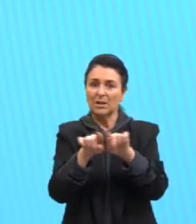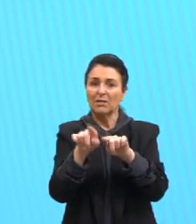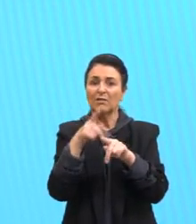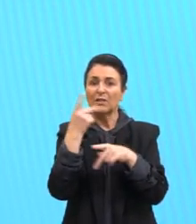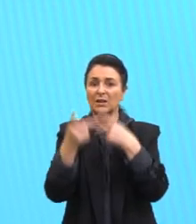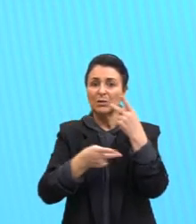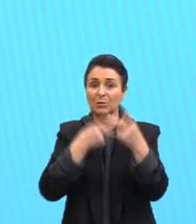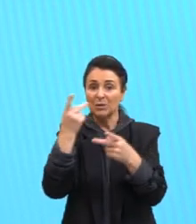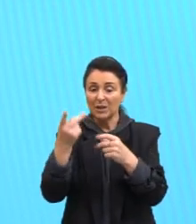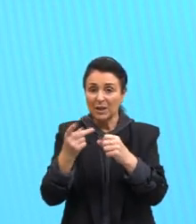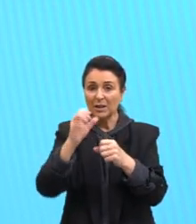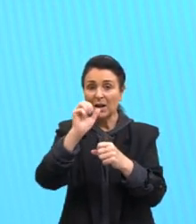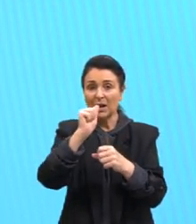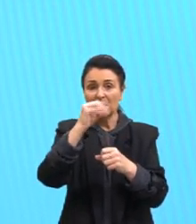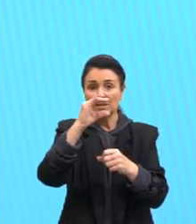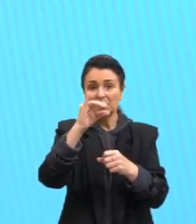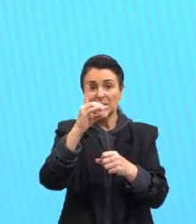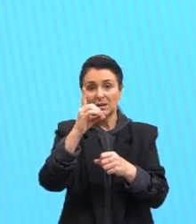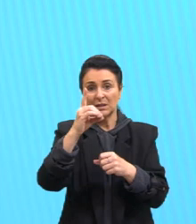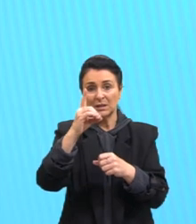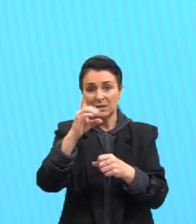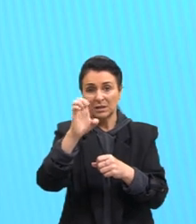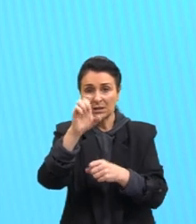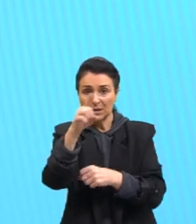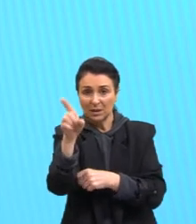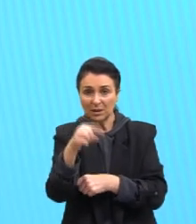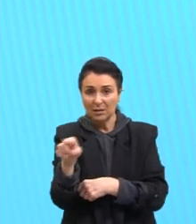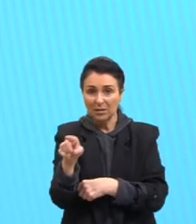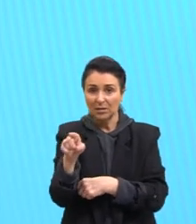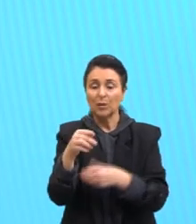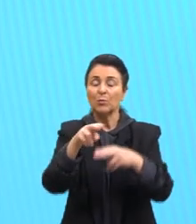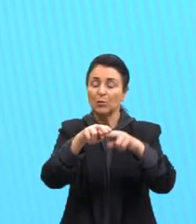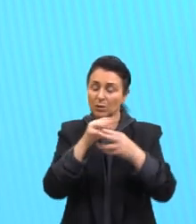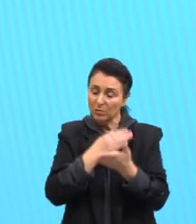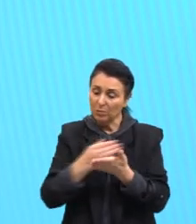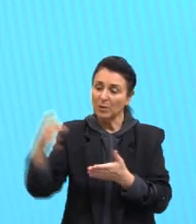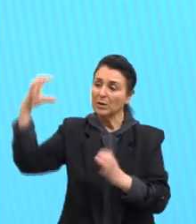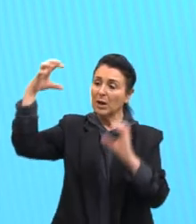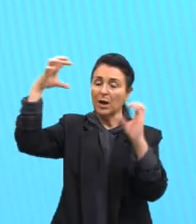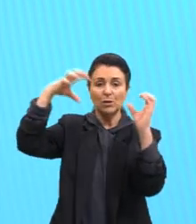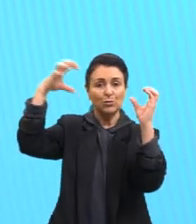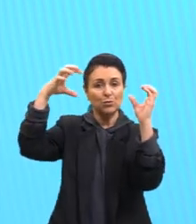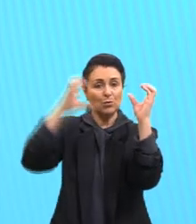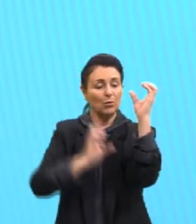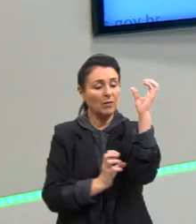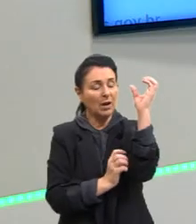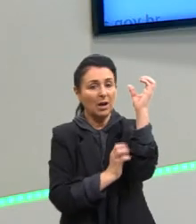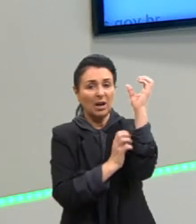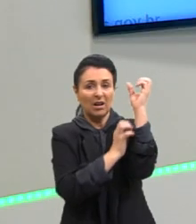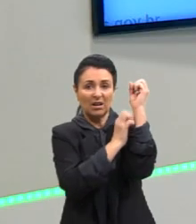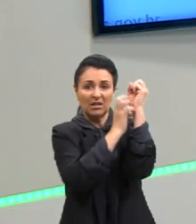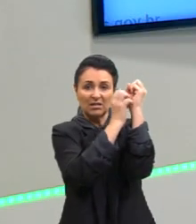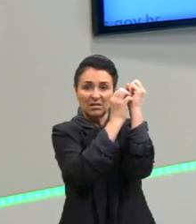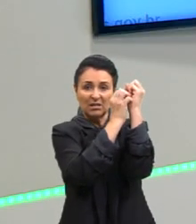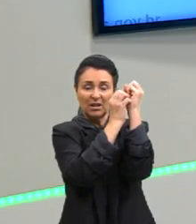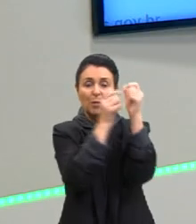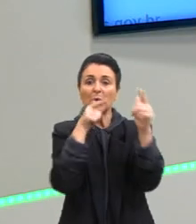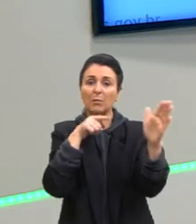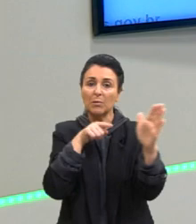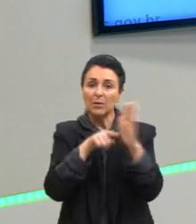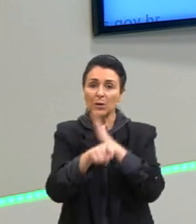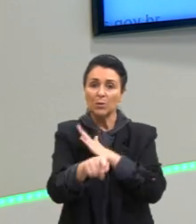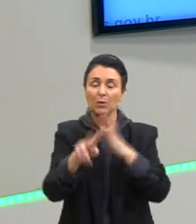A acidez, um produto ácido, ele traz uma chuva ácida. Então, essa questão era de interpretação, de